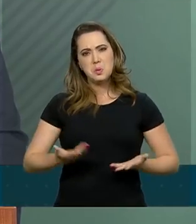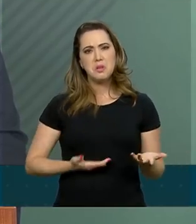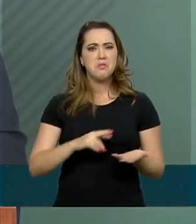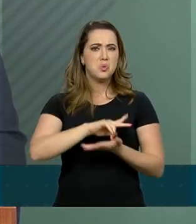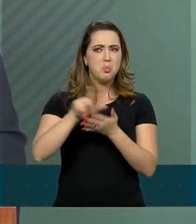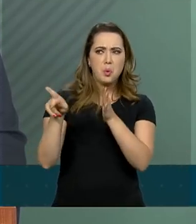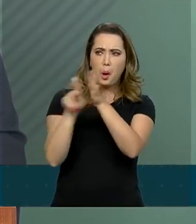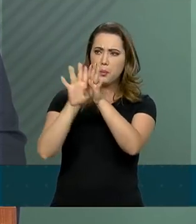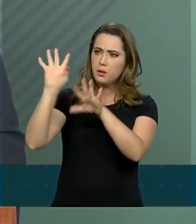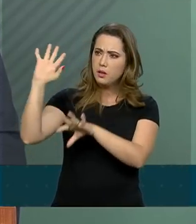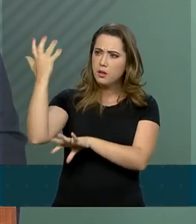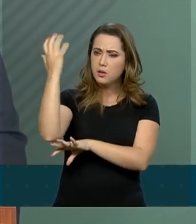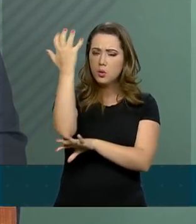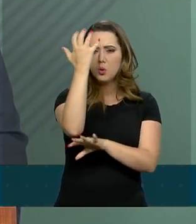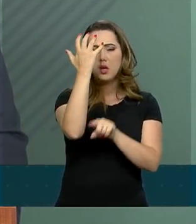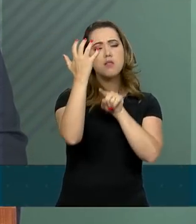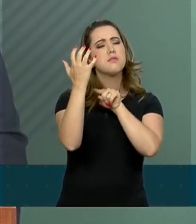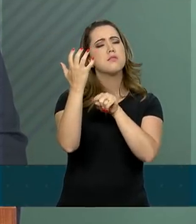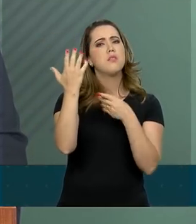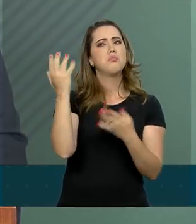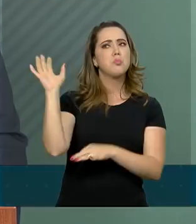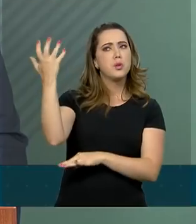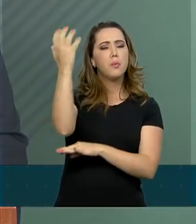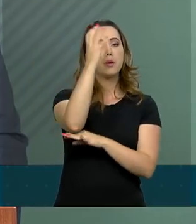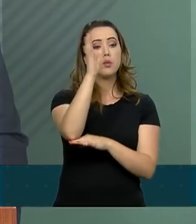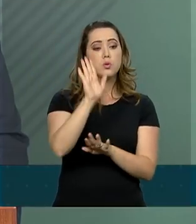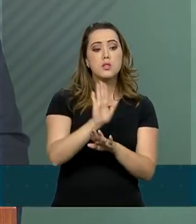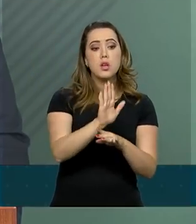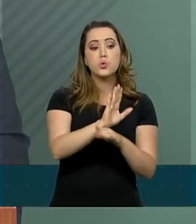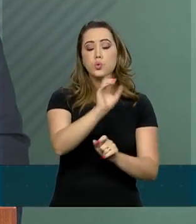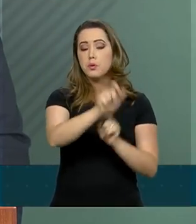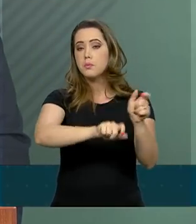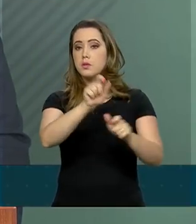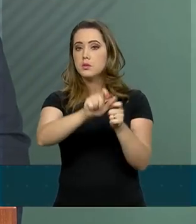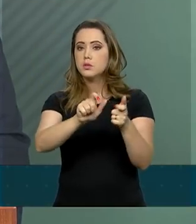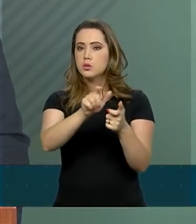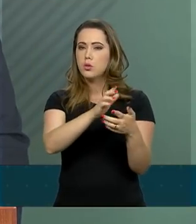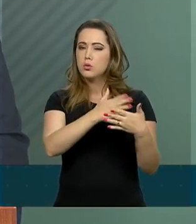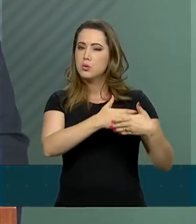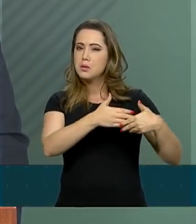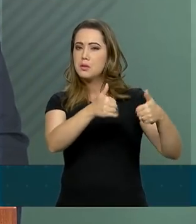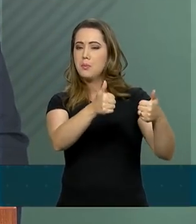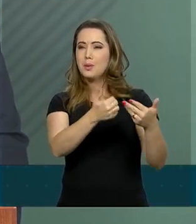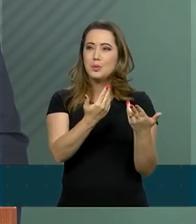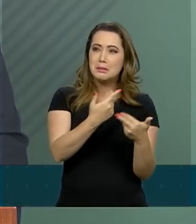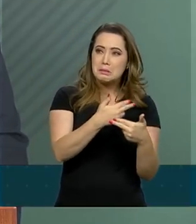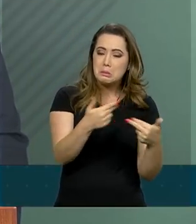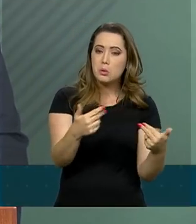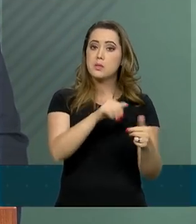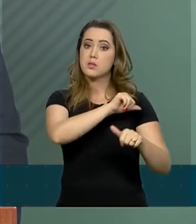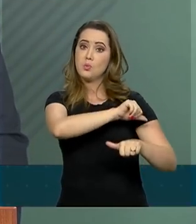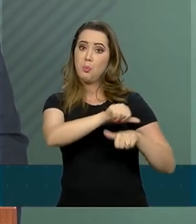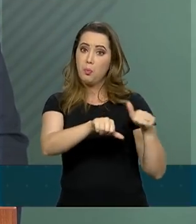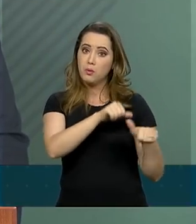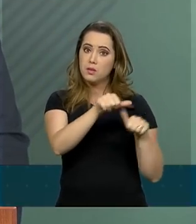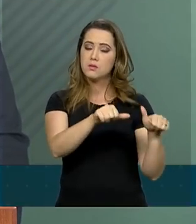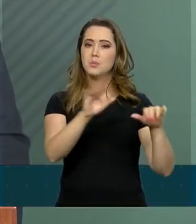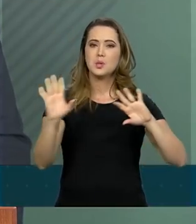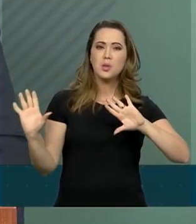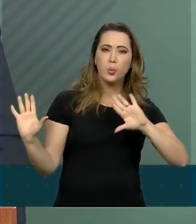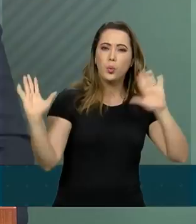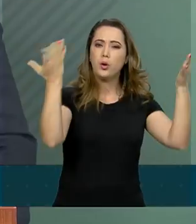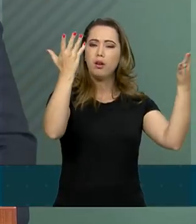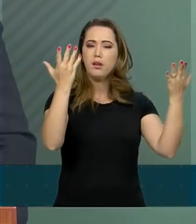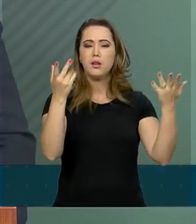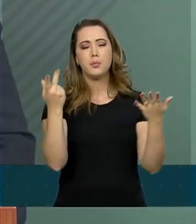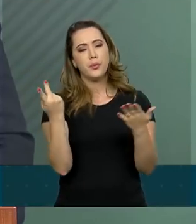para ajudar pessoas a se adaptarem aos efeitos adversos da mudança do clima e